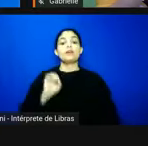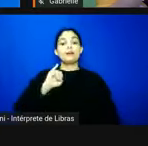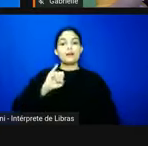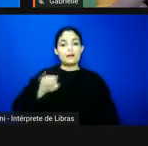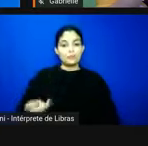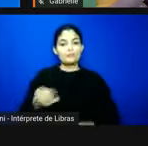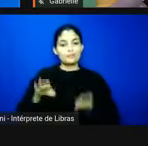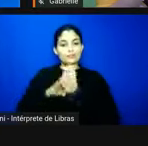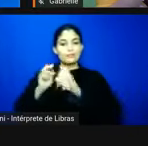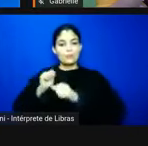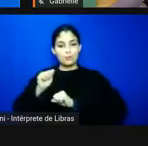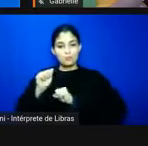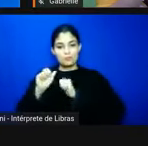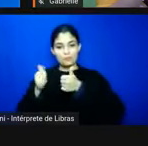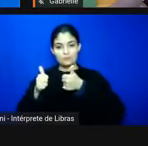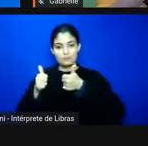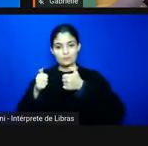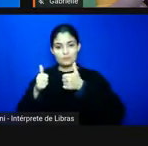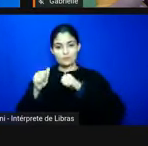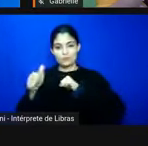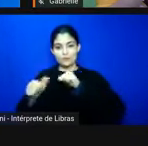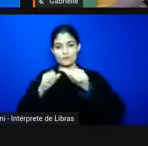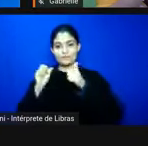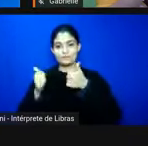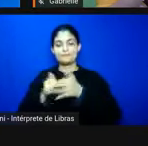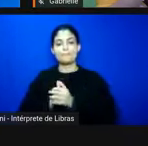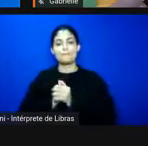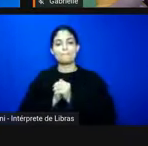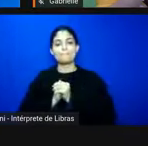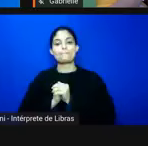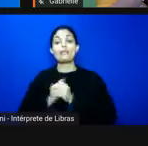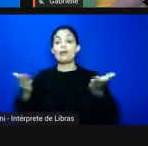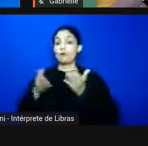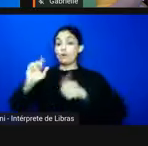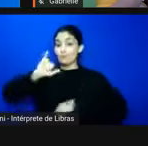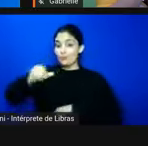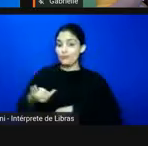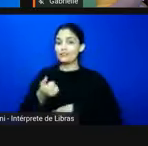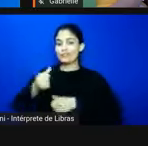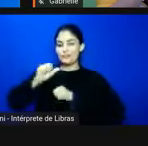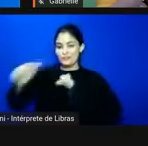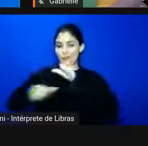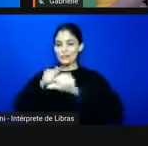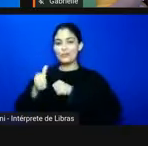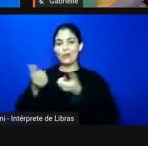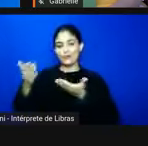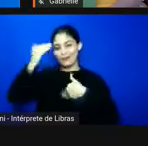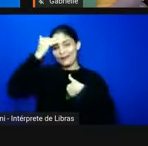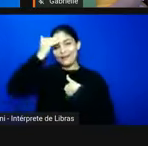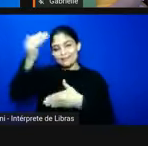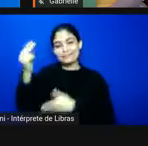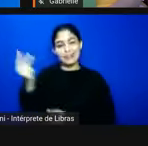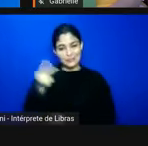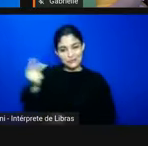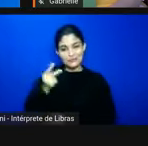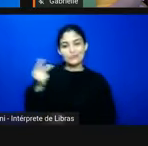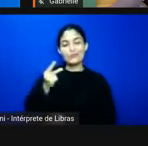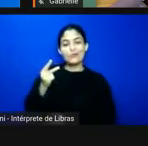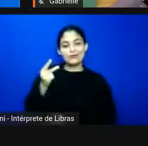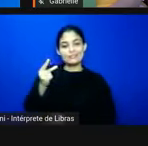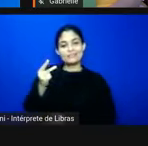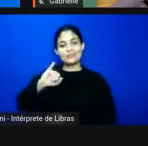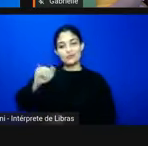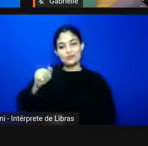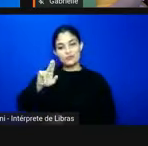agradecer o trabalho da Juliana e da Joelaine que agora estão as duas visíveis tá?